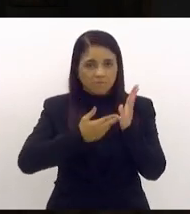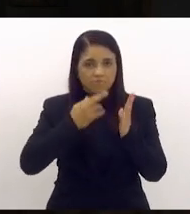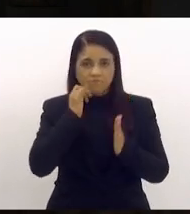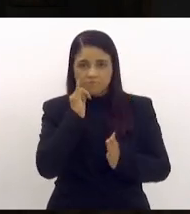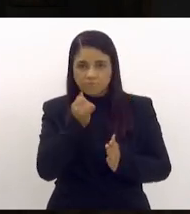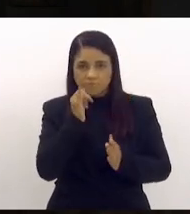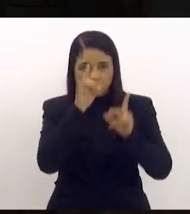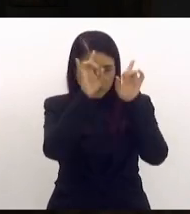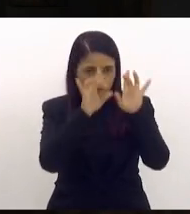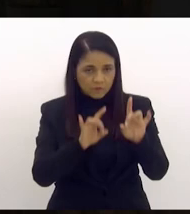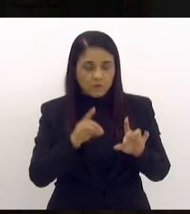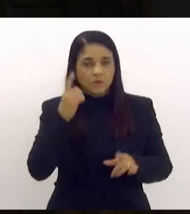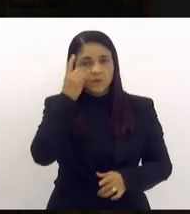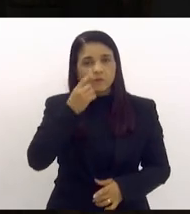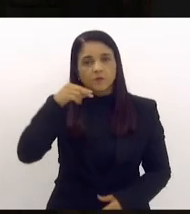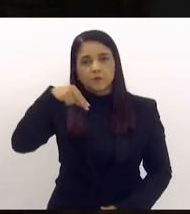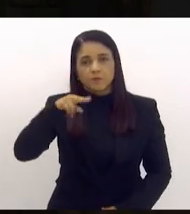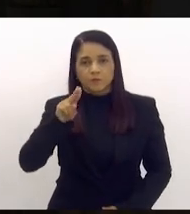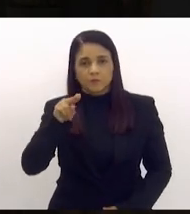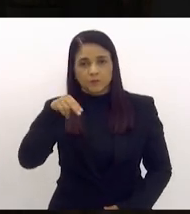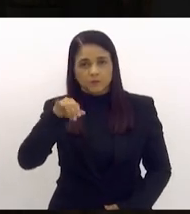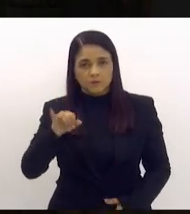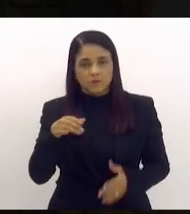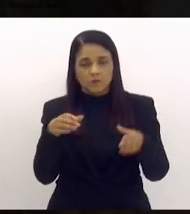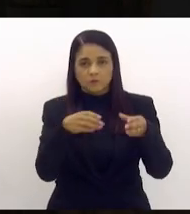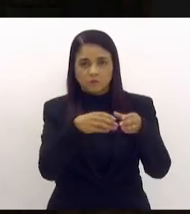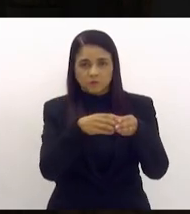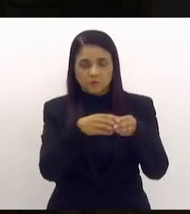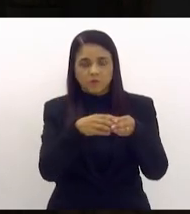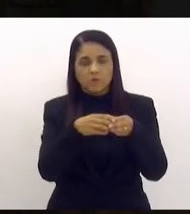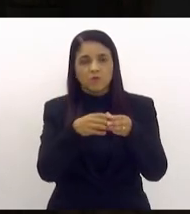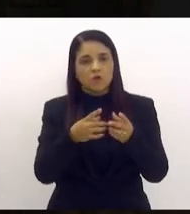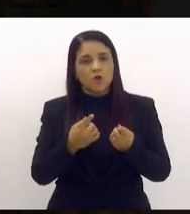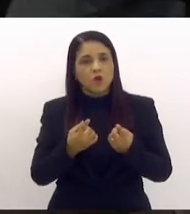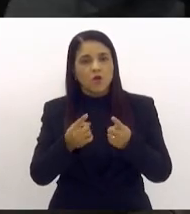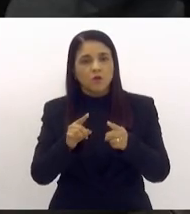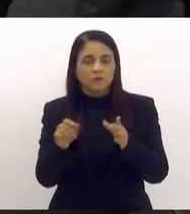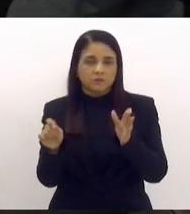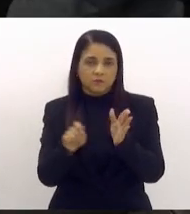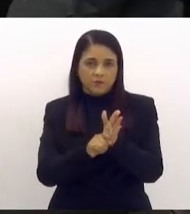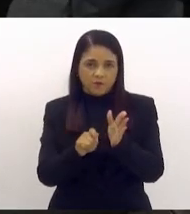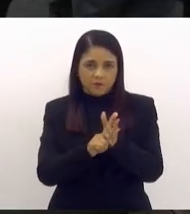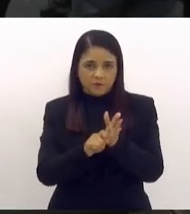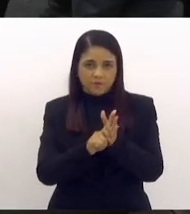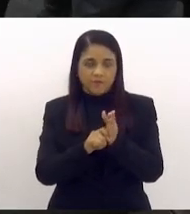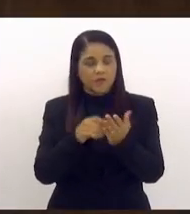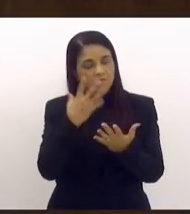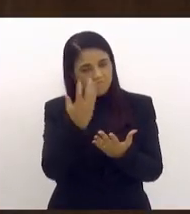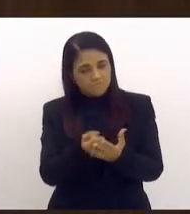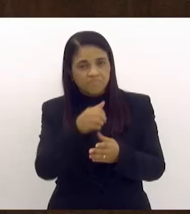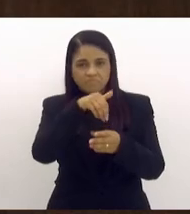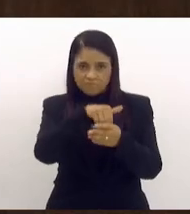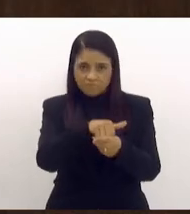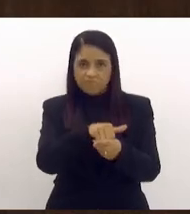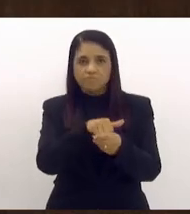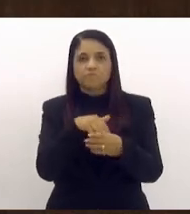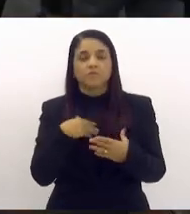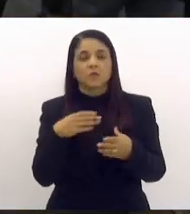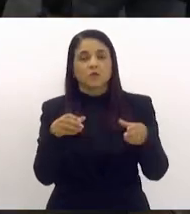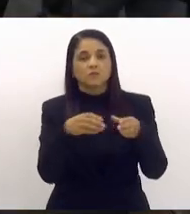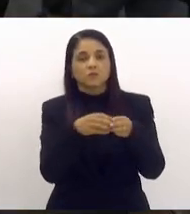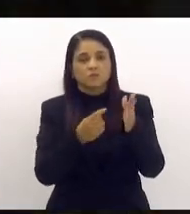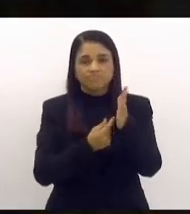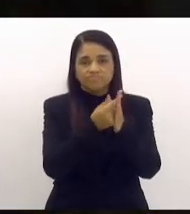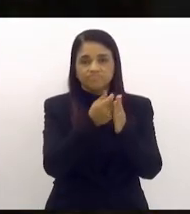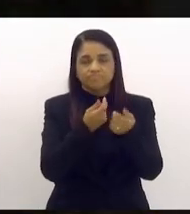deputado Munir Neto, pela comissão de combate às drogas. Favorável, presidente. Pela comissão de